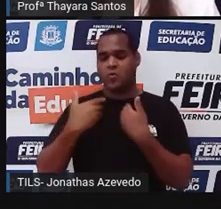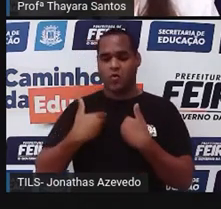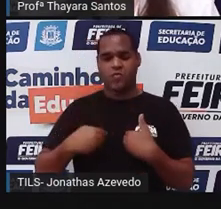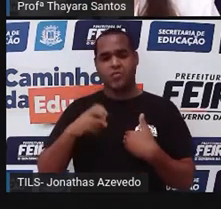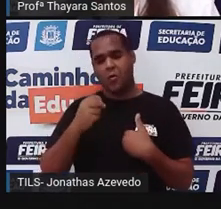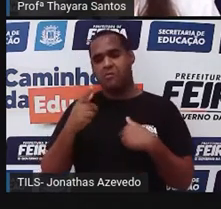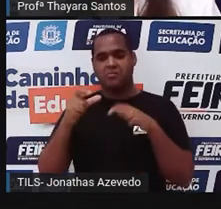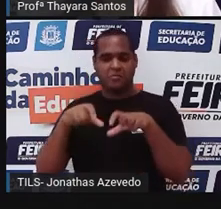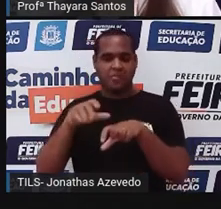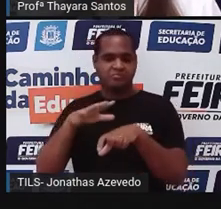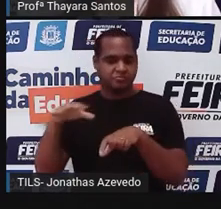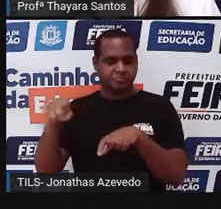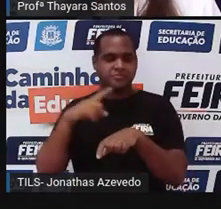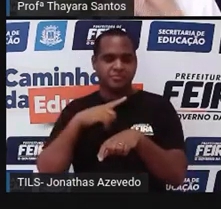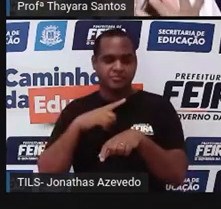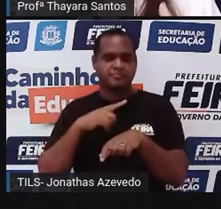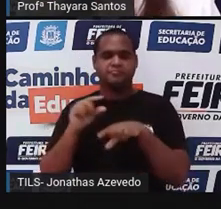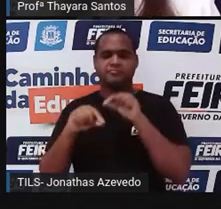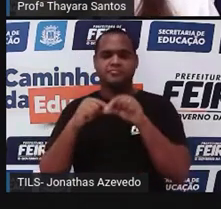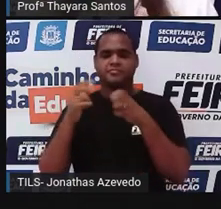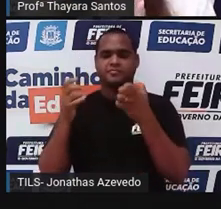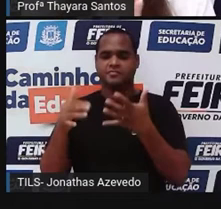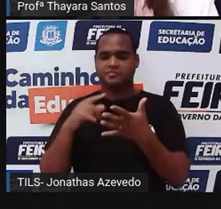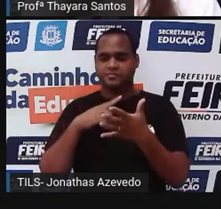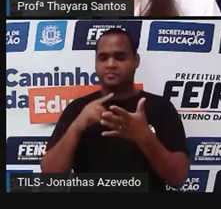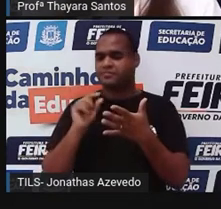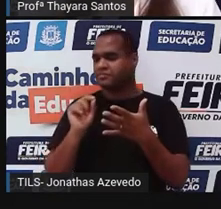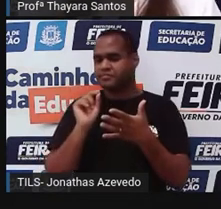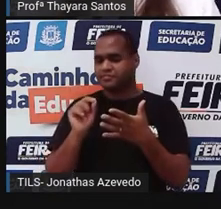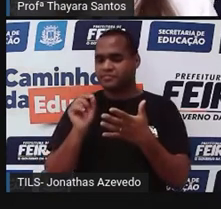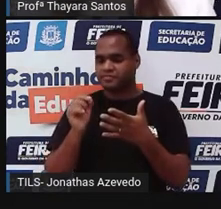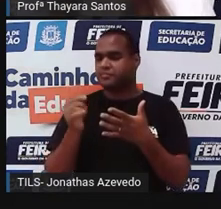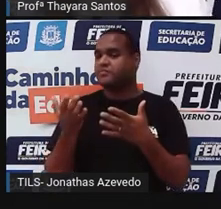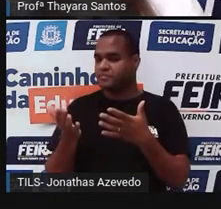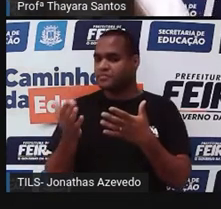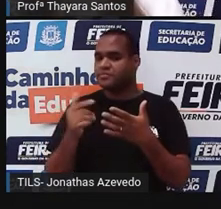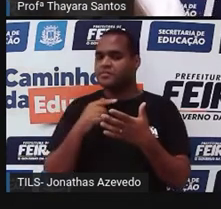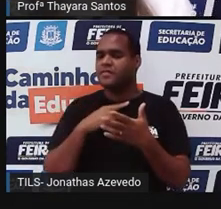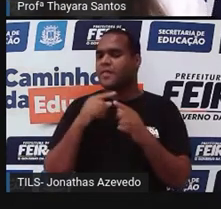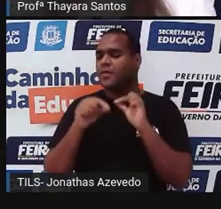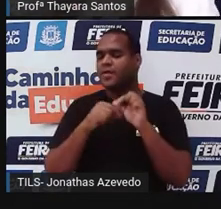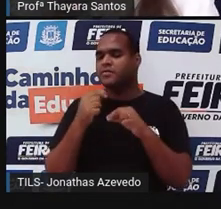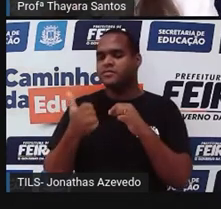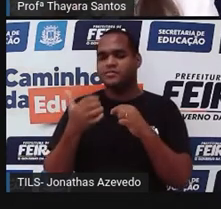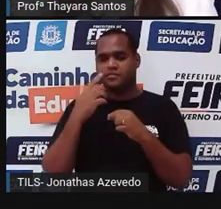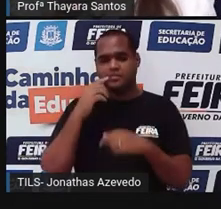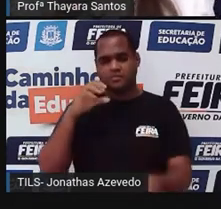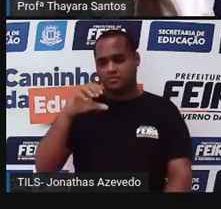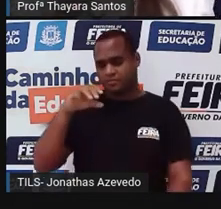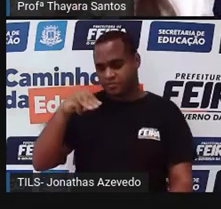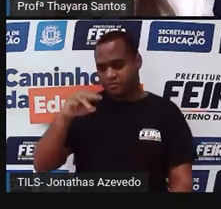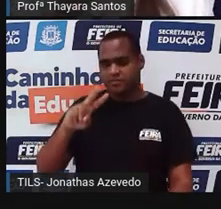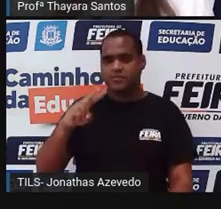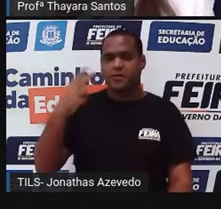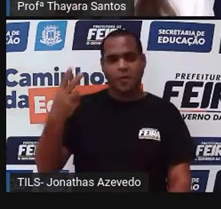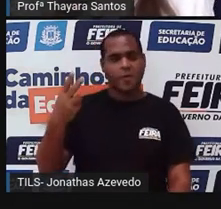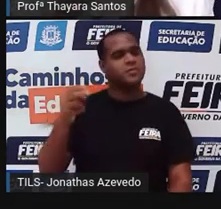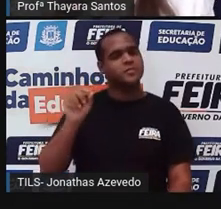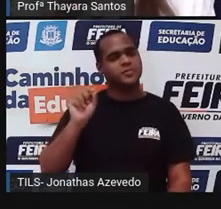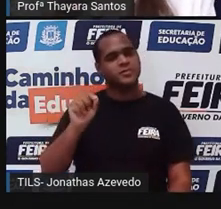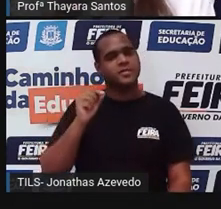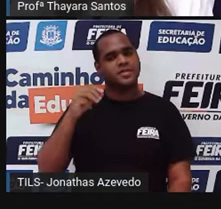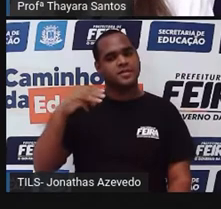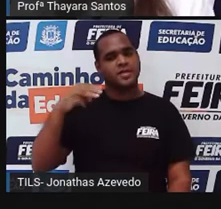objeto ocupa. E tem uma convenção que a gente deve medir o volume em centímetros cúbicos. Por isso que vocês estão vendo aí esse